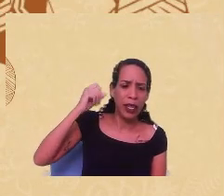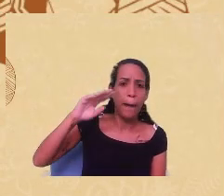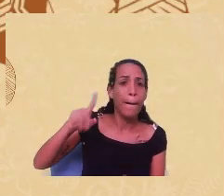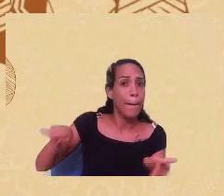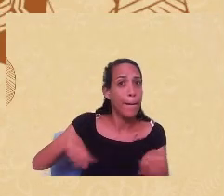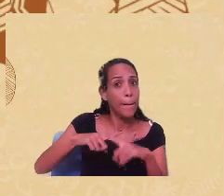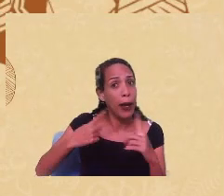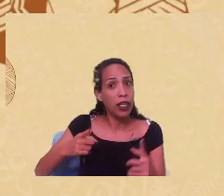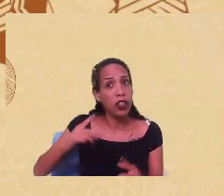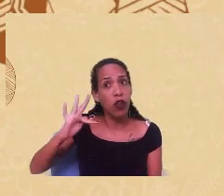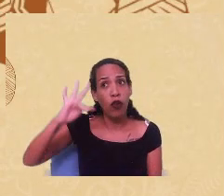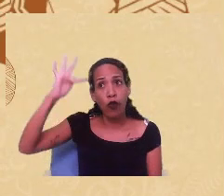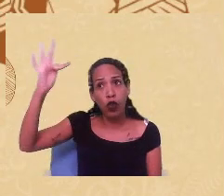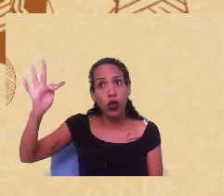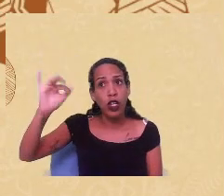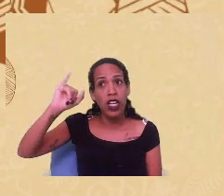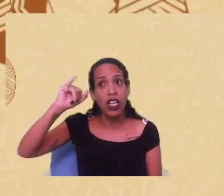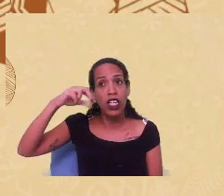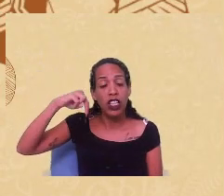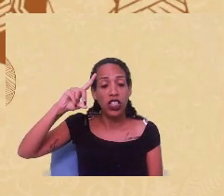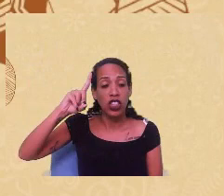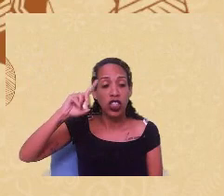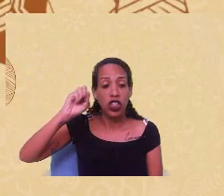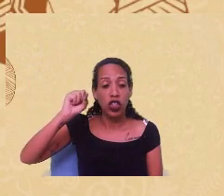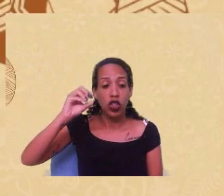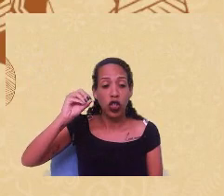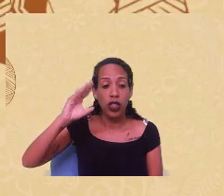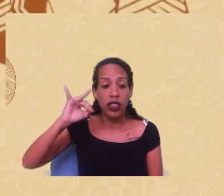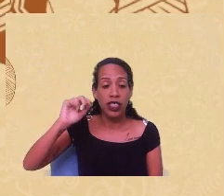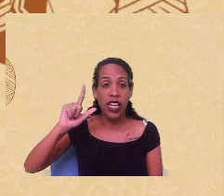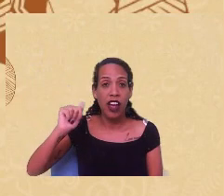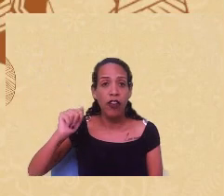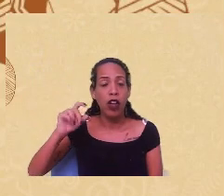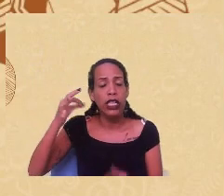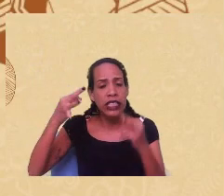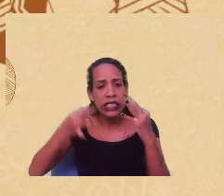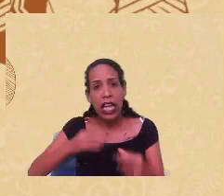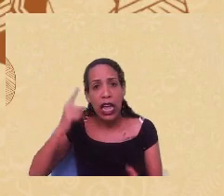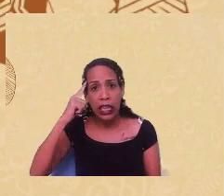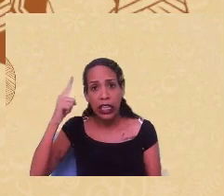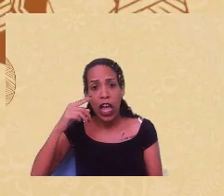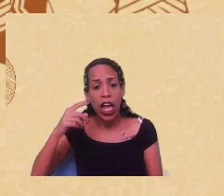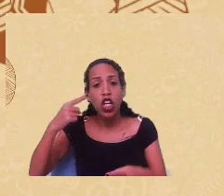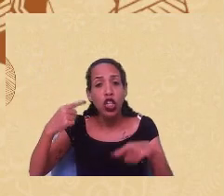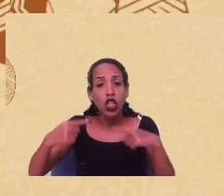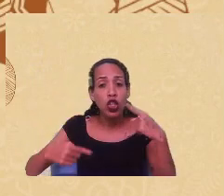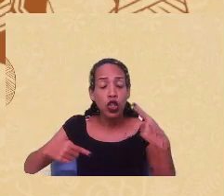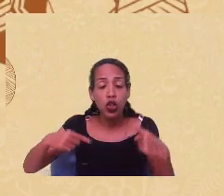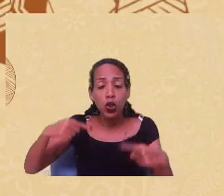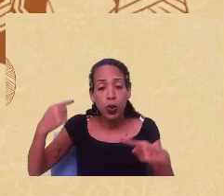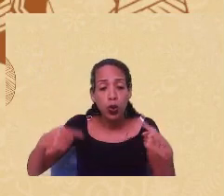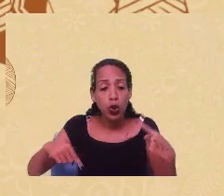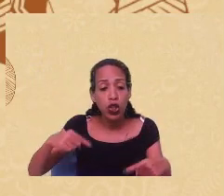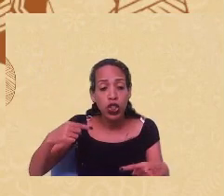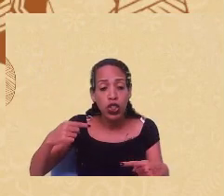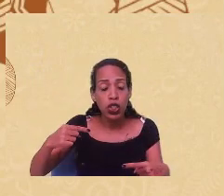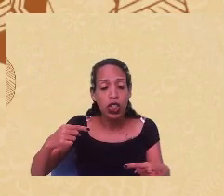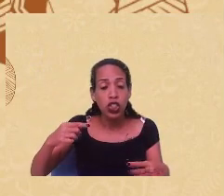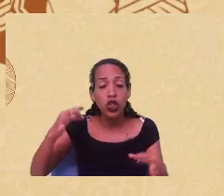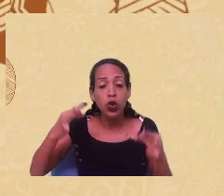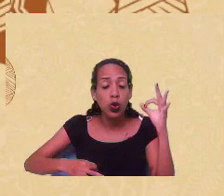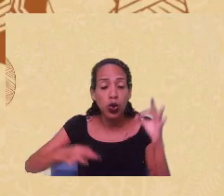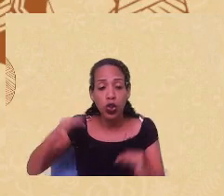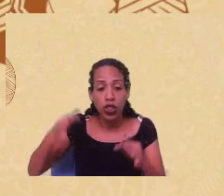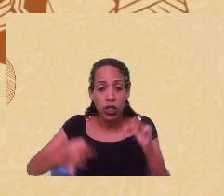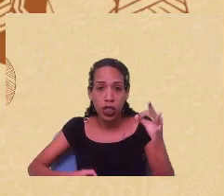indissociável de uma certa ideia de justiça. E essa certa ideia de justiça